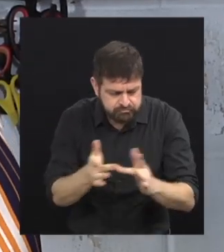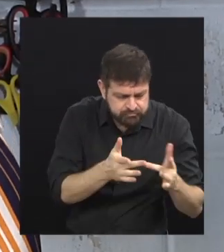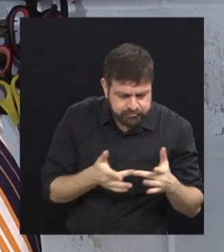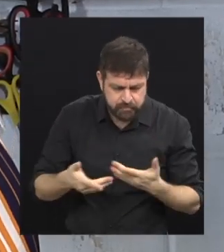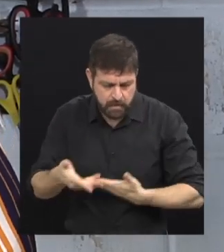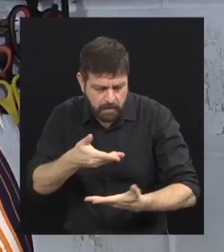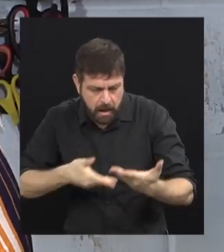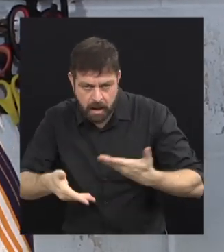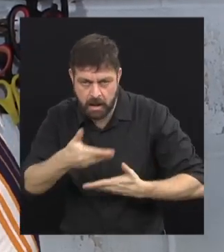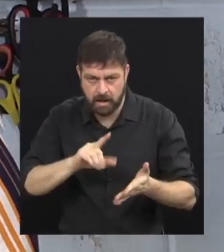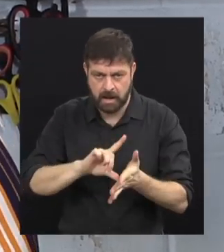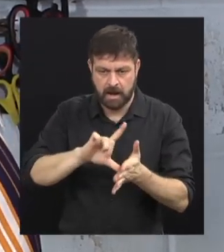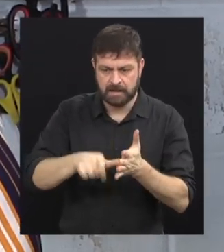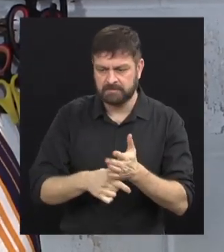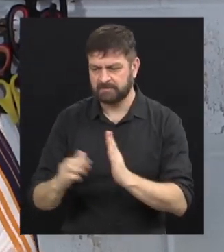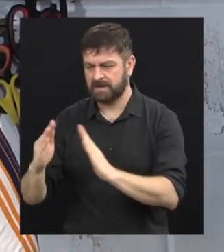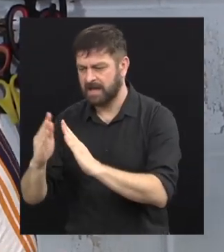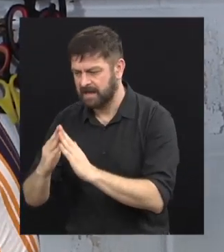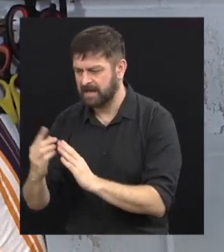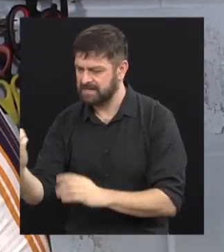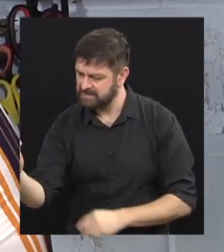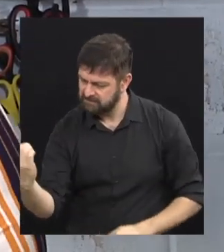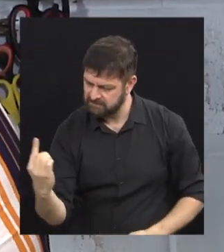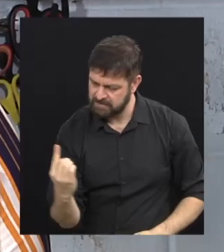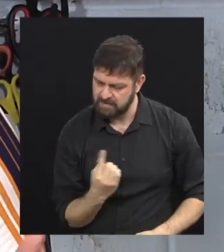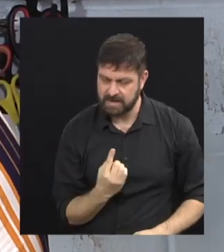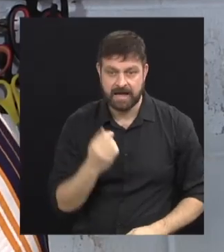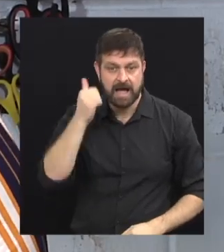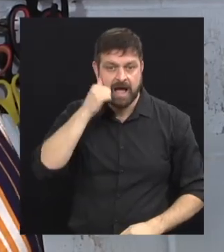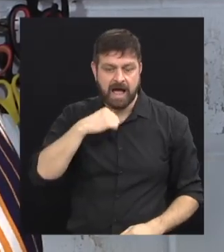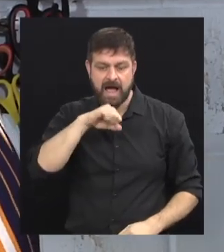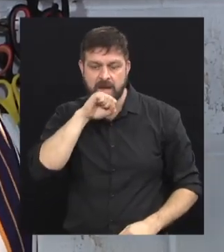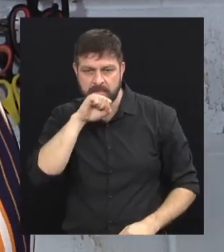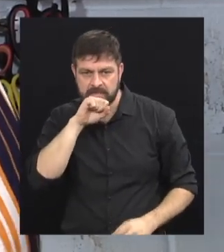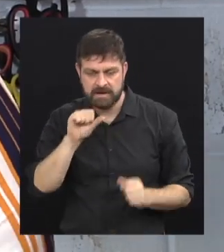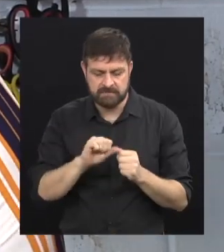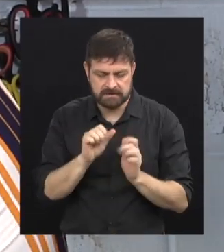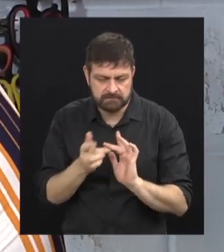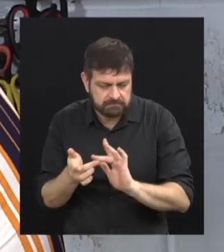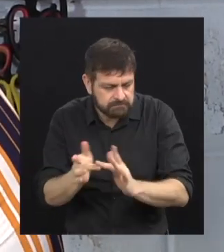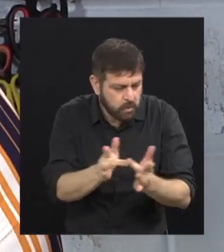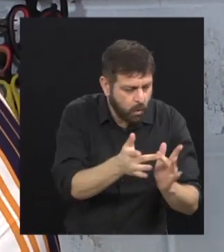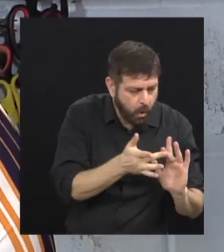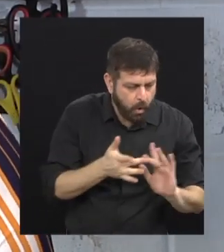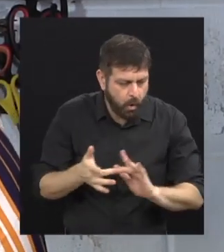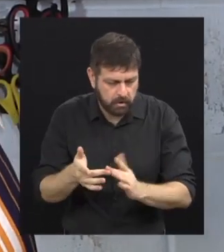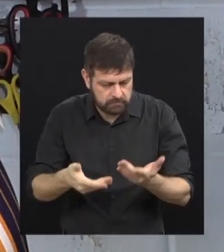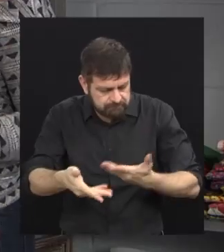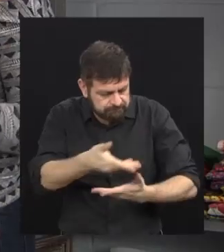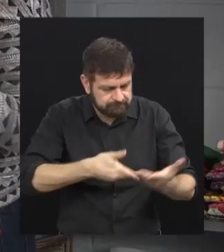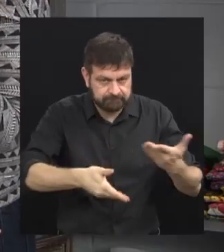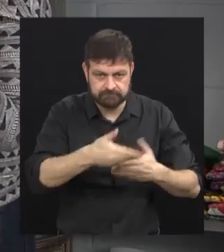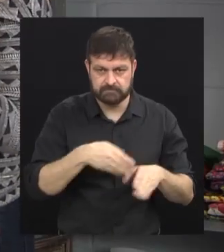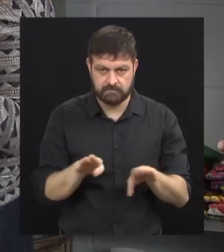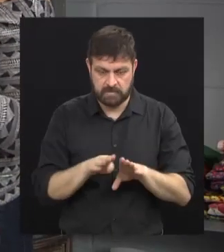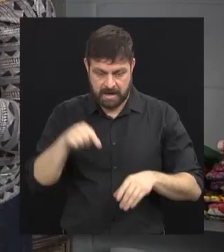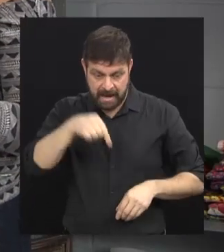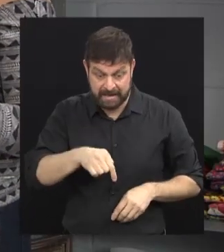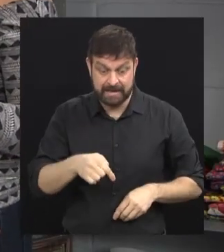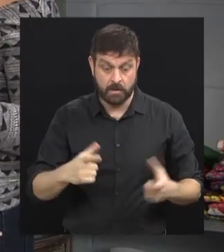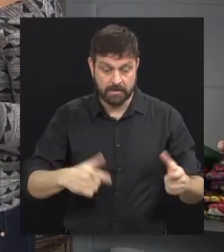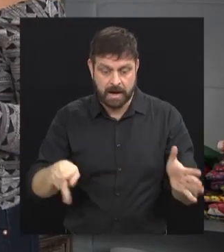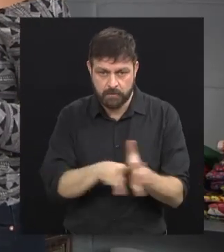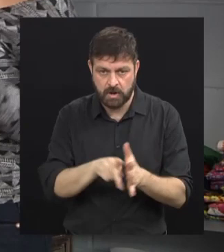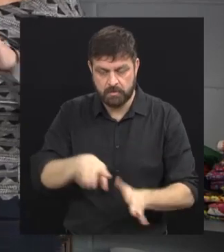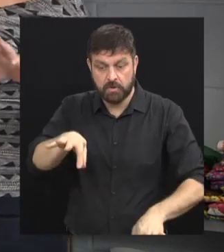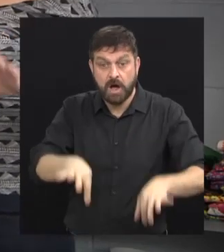estar conversando e sair um pouco de casa e elas mesmo se socializar aqui entre elas também, né? A gente está num espaço de